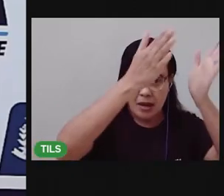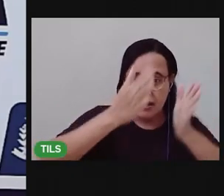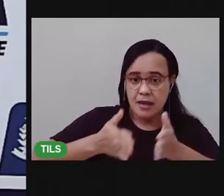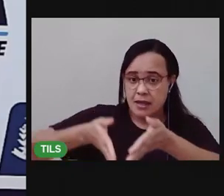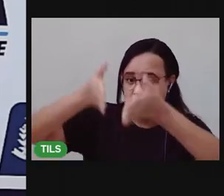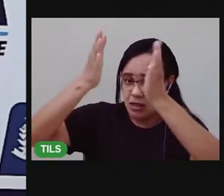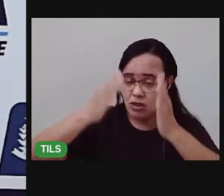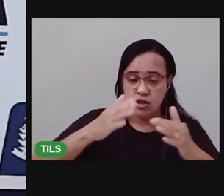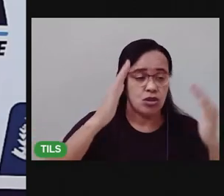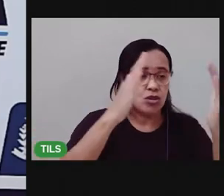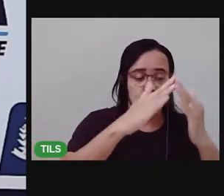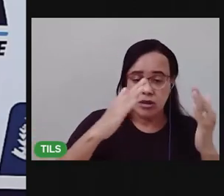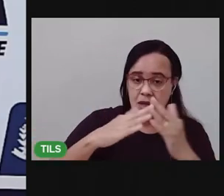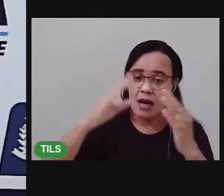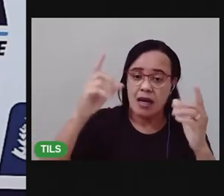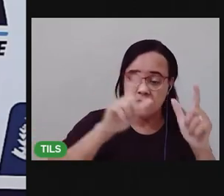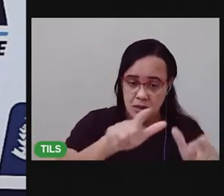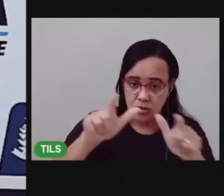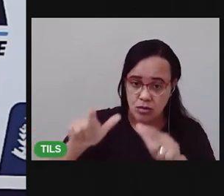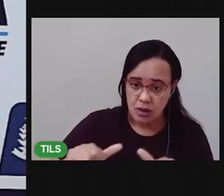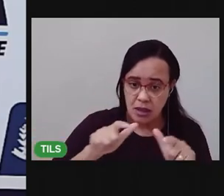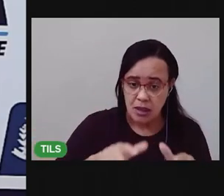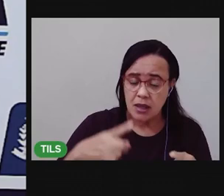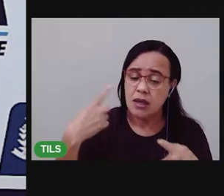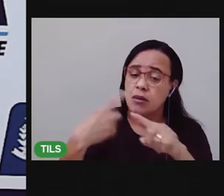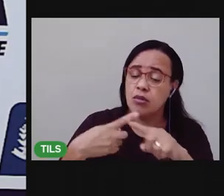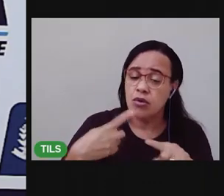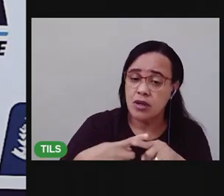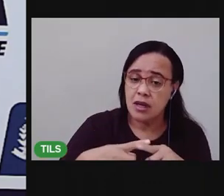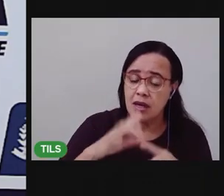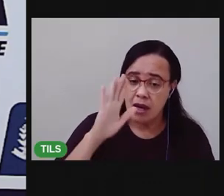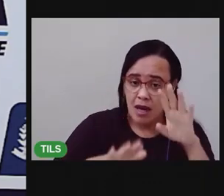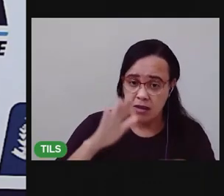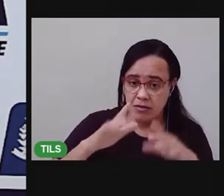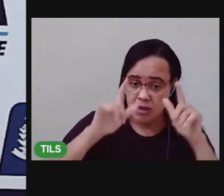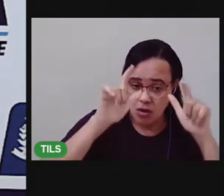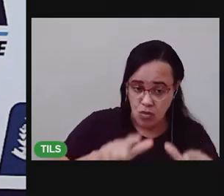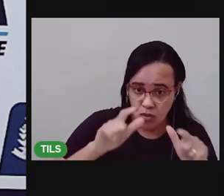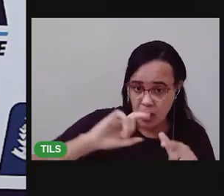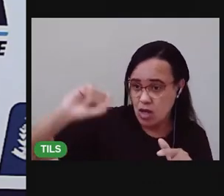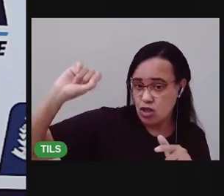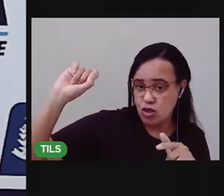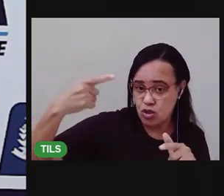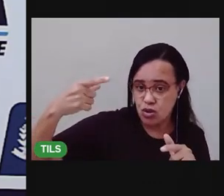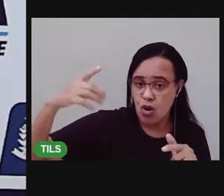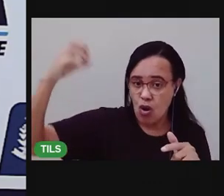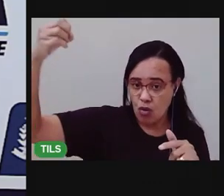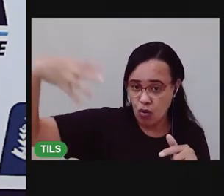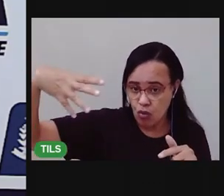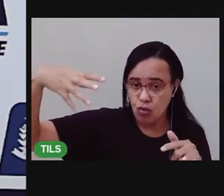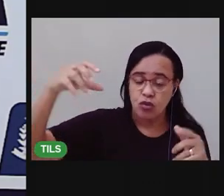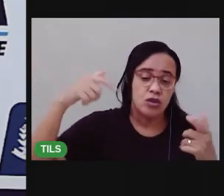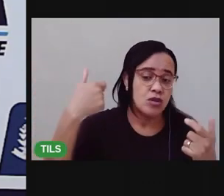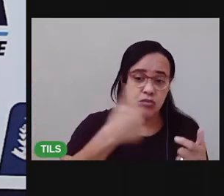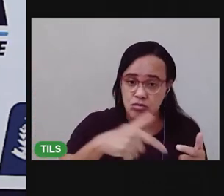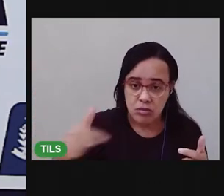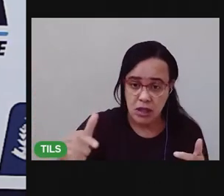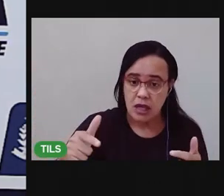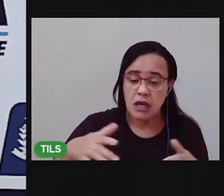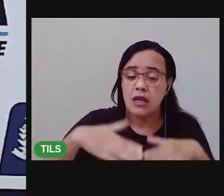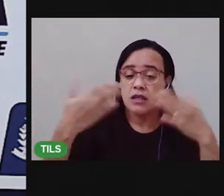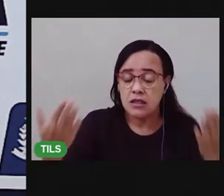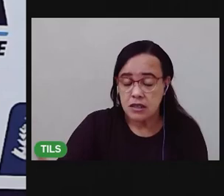que não recebem ventilação então o que a gente pode fazer para evitar isso deixar janelas abertas deixar